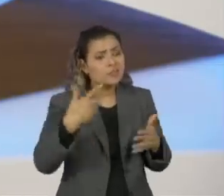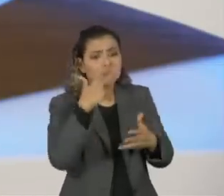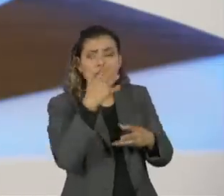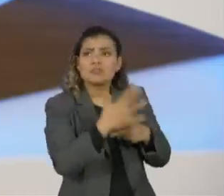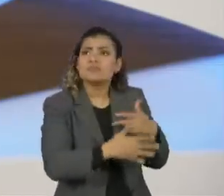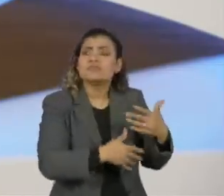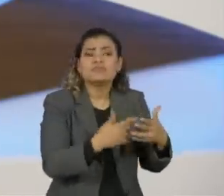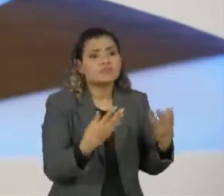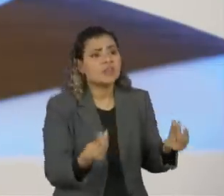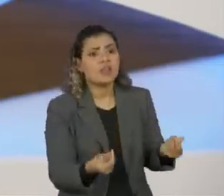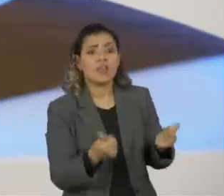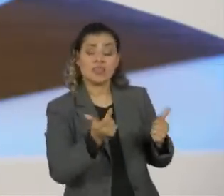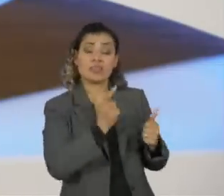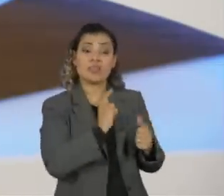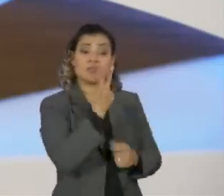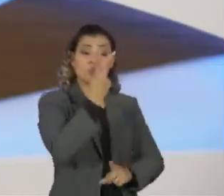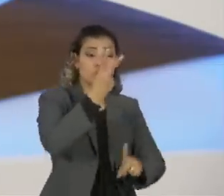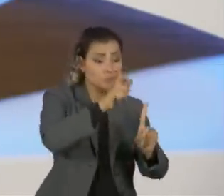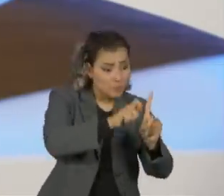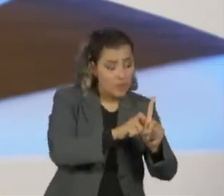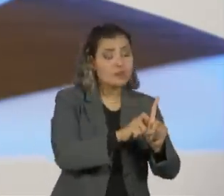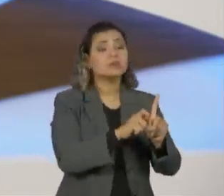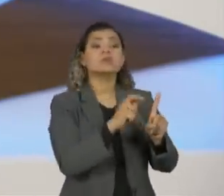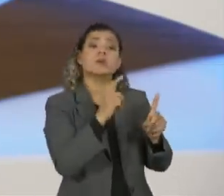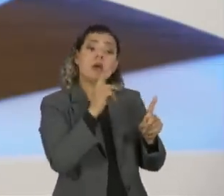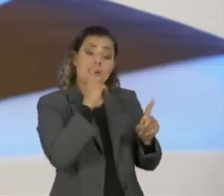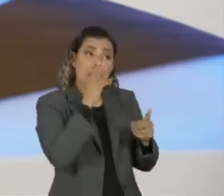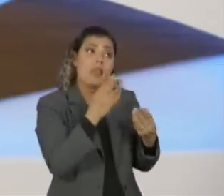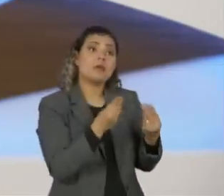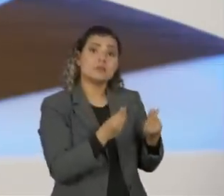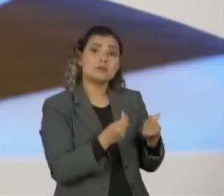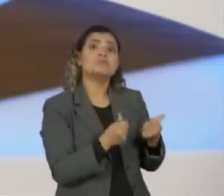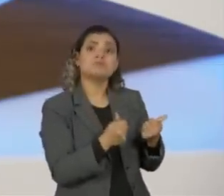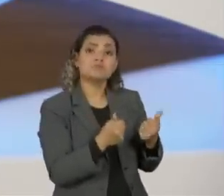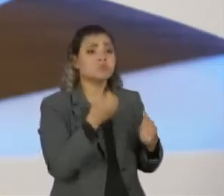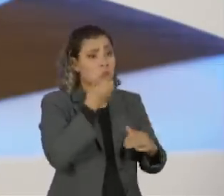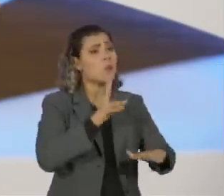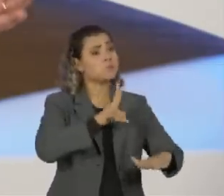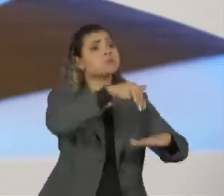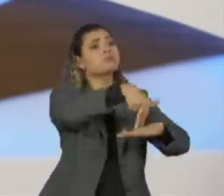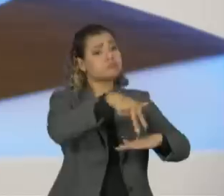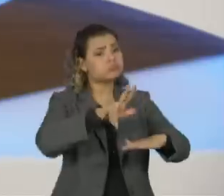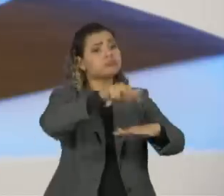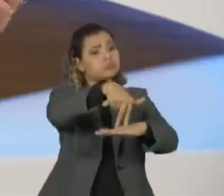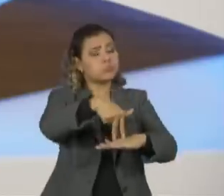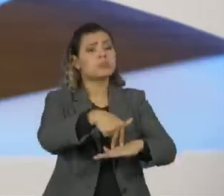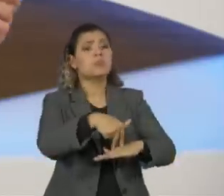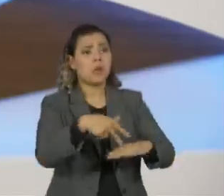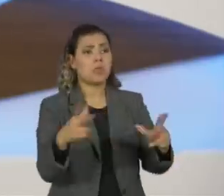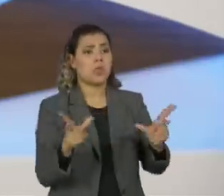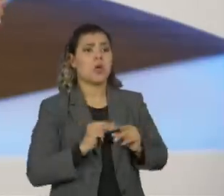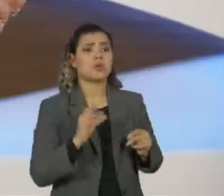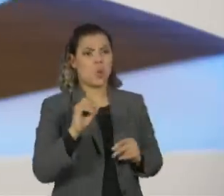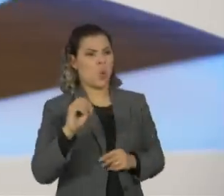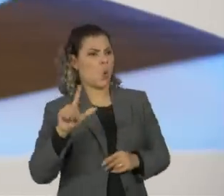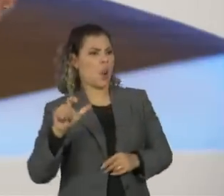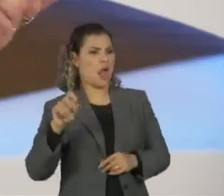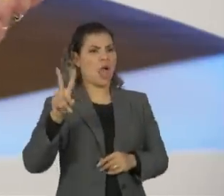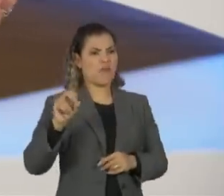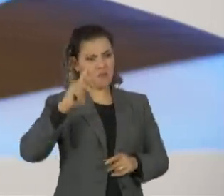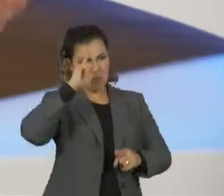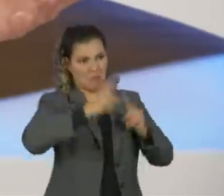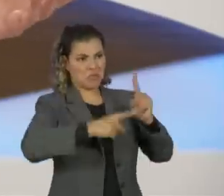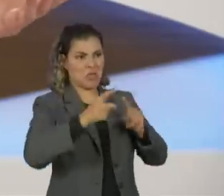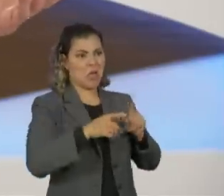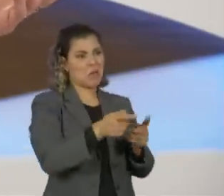ele passou para os primeiros dois meses com uma profunda quadruvância. Quem era o cara? Era o tal do Olavo, que estava lá botando